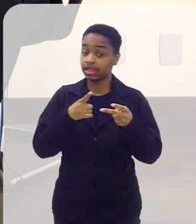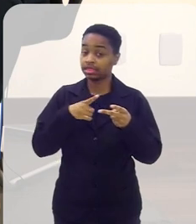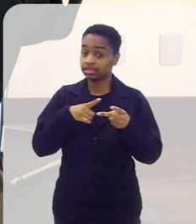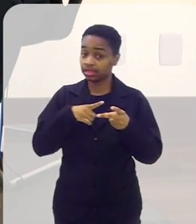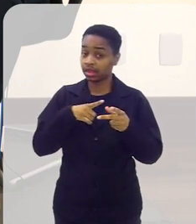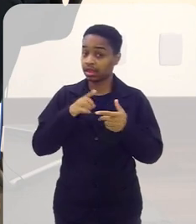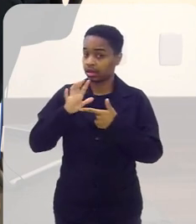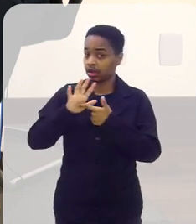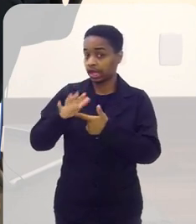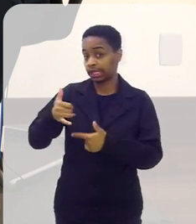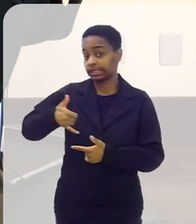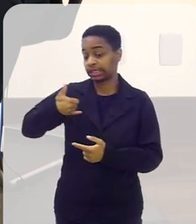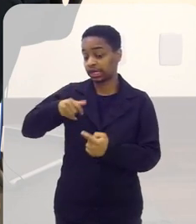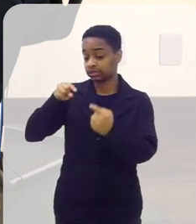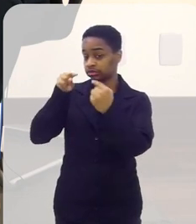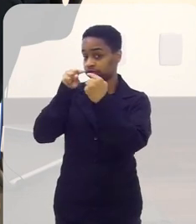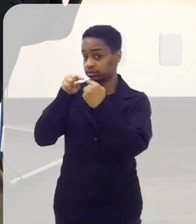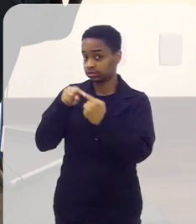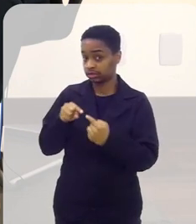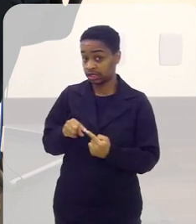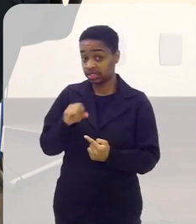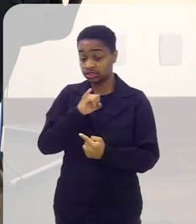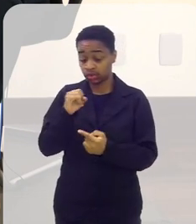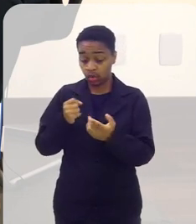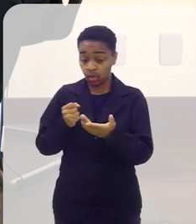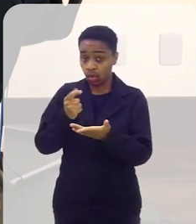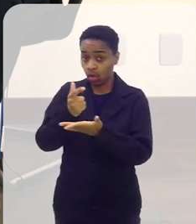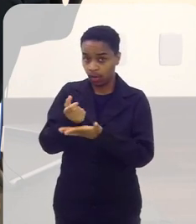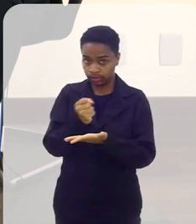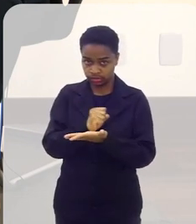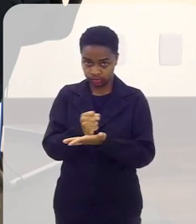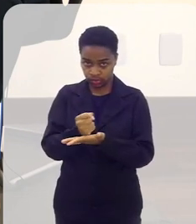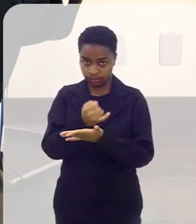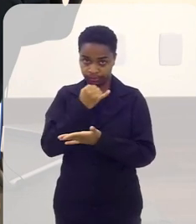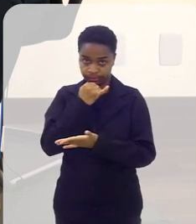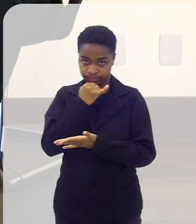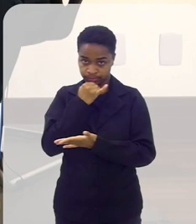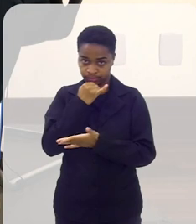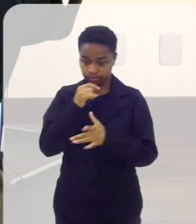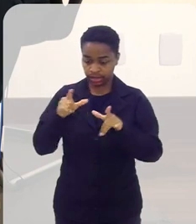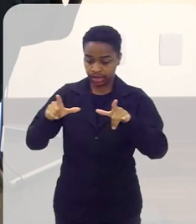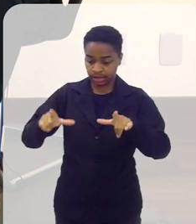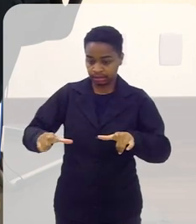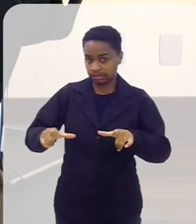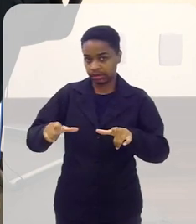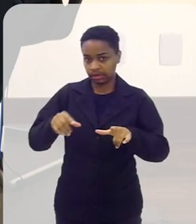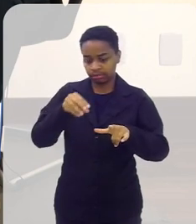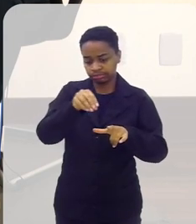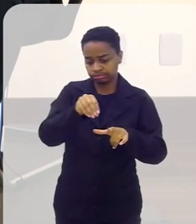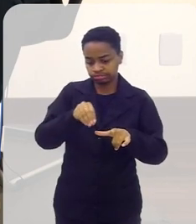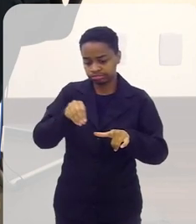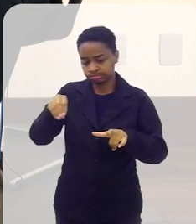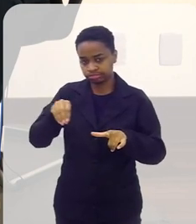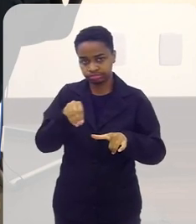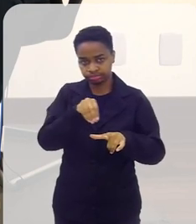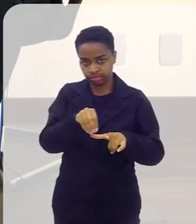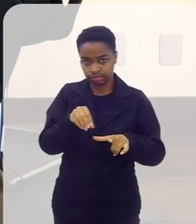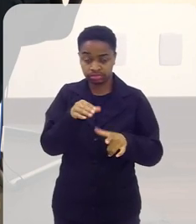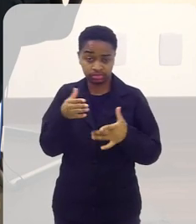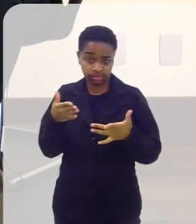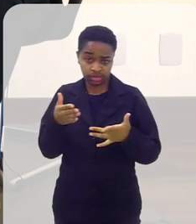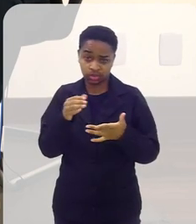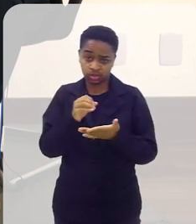existe a classificação indicativa se você compra um jogo com seu filho por exemplo um quebra-cabeça um tetris da vida o pacman